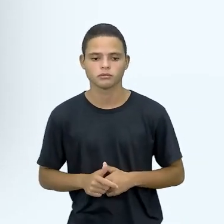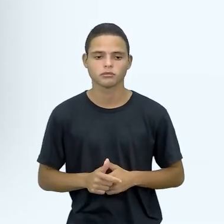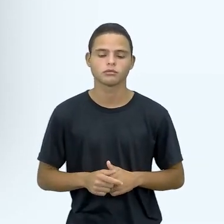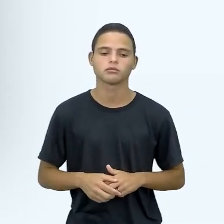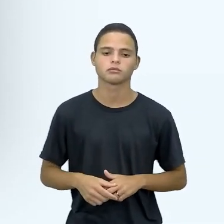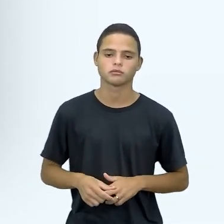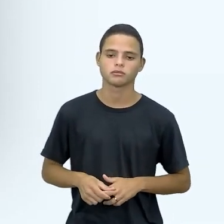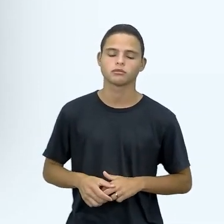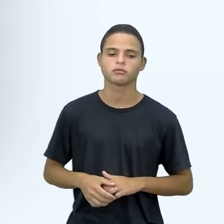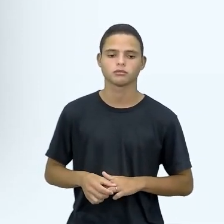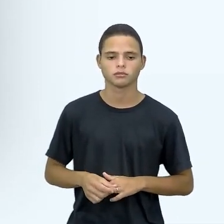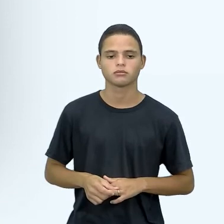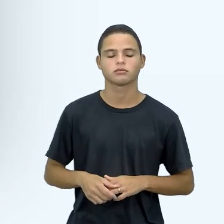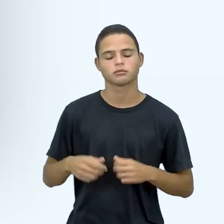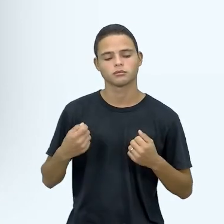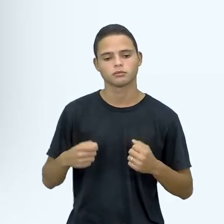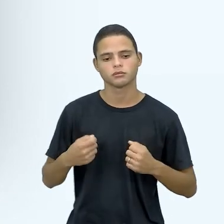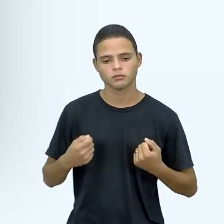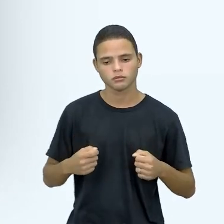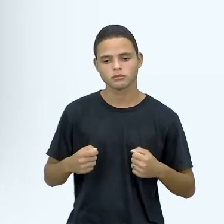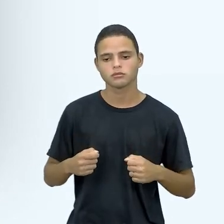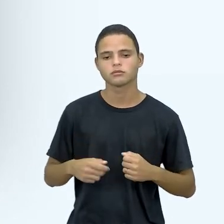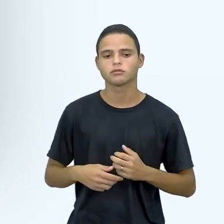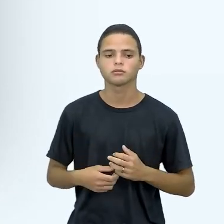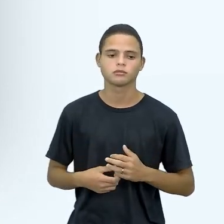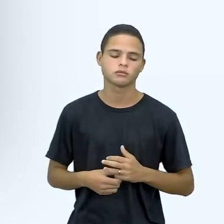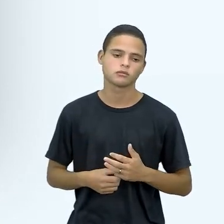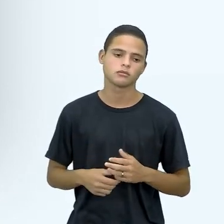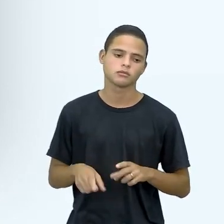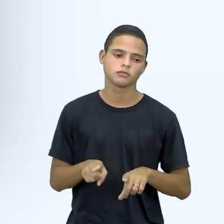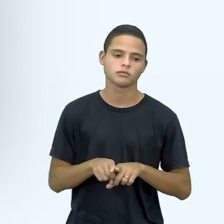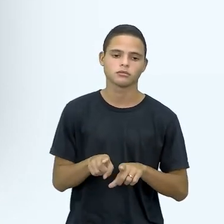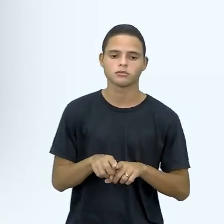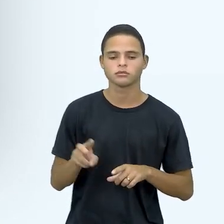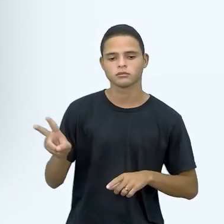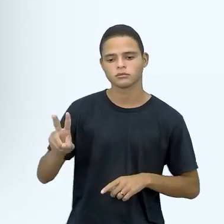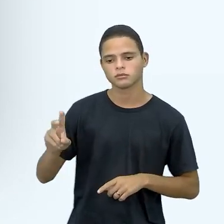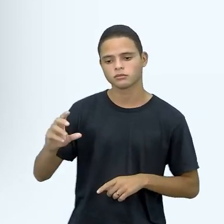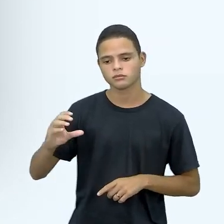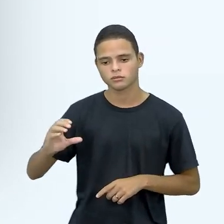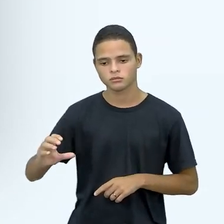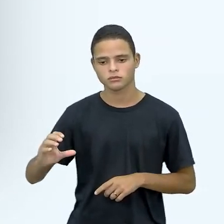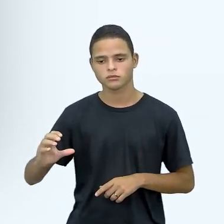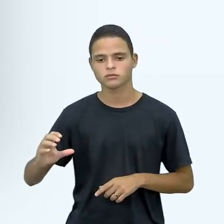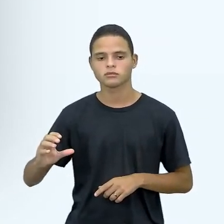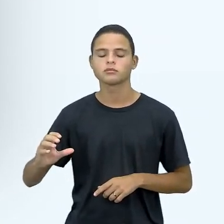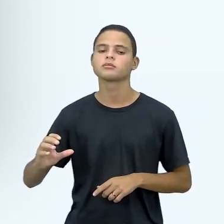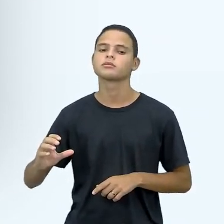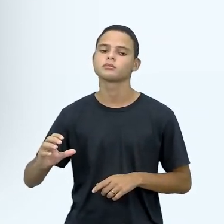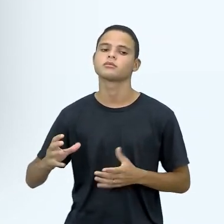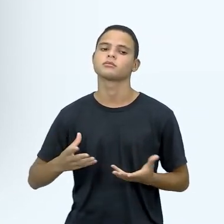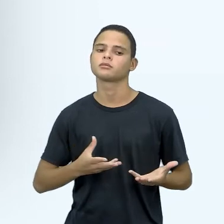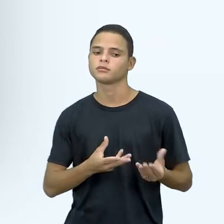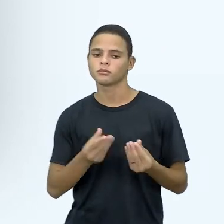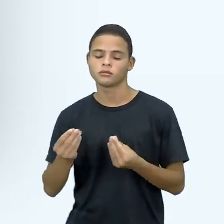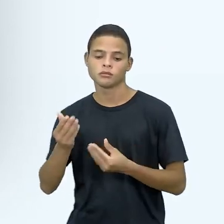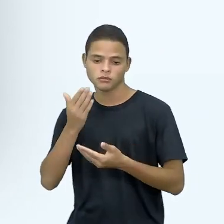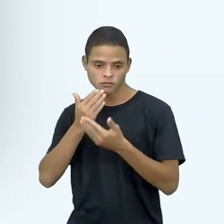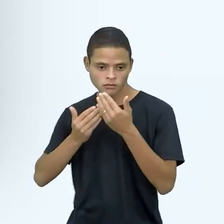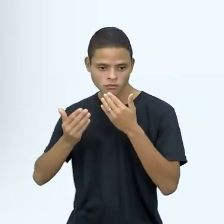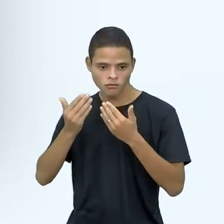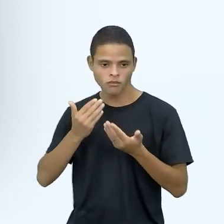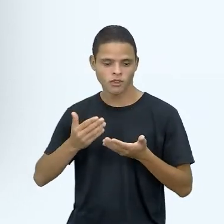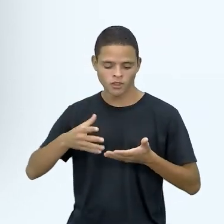necessária, né, para curar aquilo, né, precisa de vitamina C na dieta, né, muitos comemos as saladas, né,